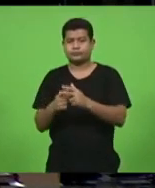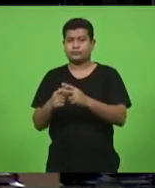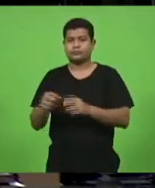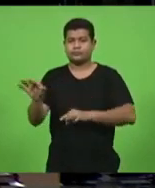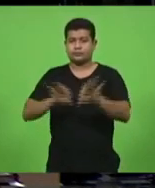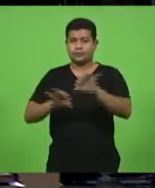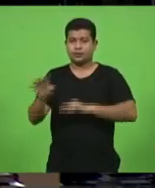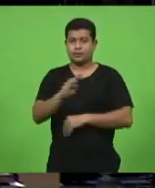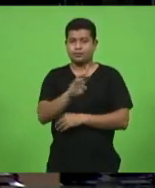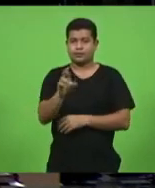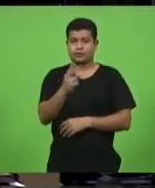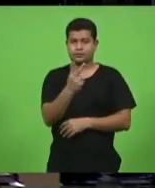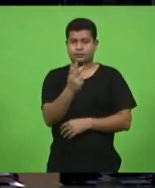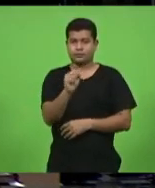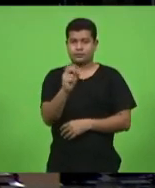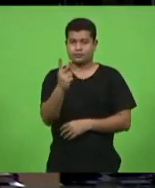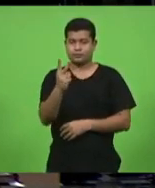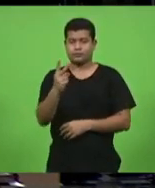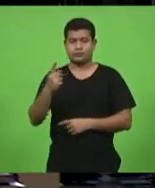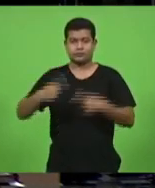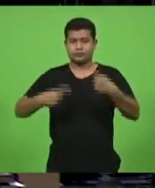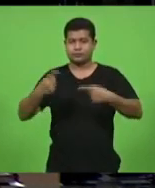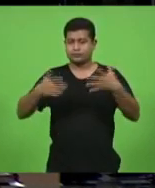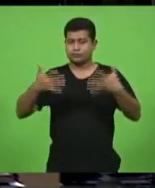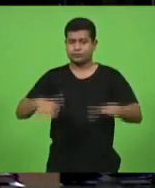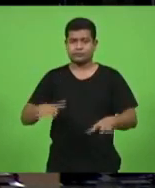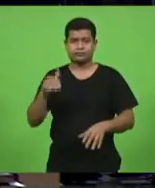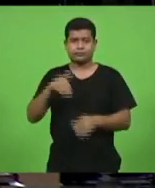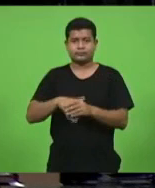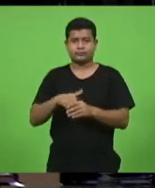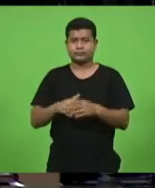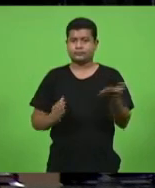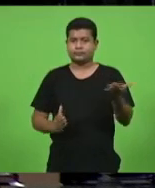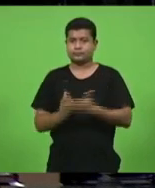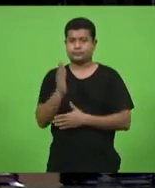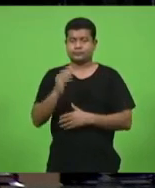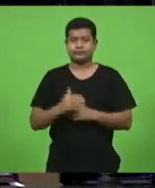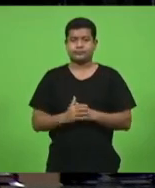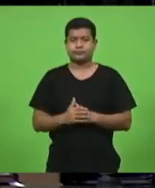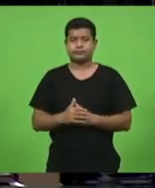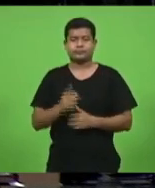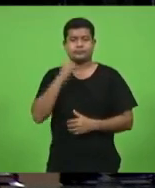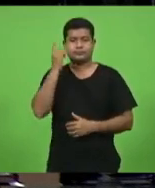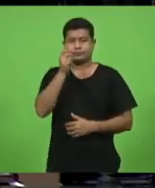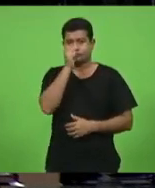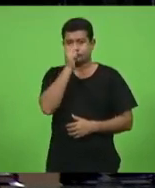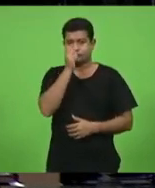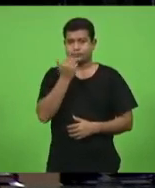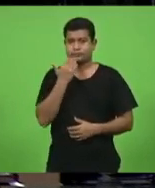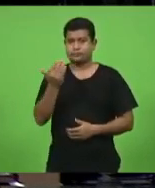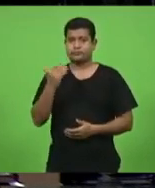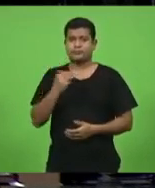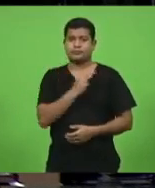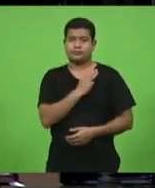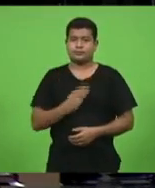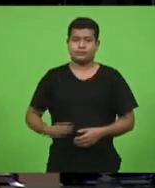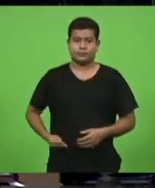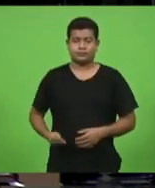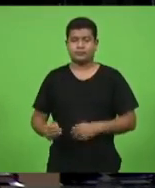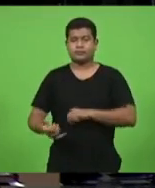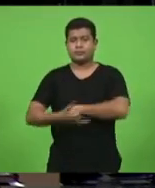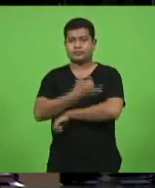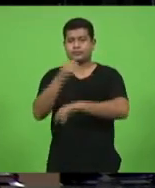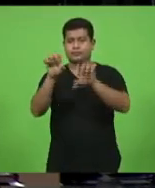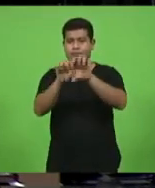-282 em discussão não havendo em votação está aprovado deputado João Amin também apelando ao ministro da infraestrutura que